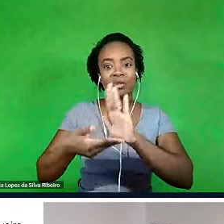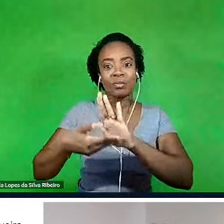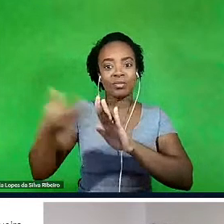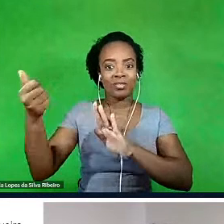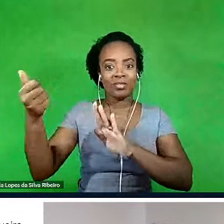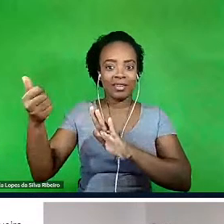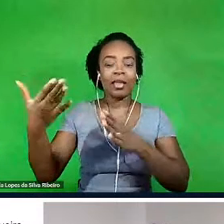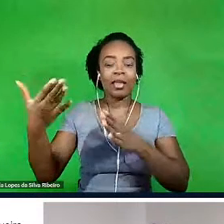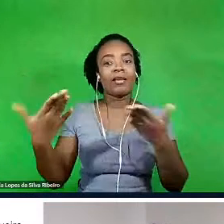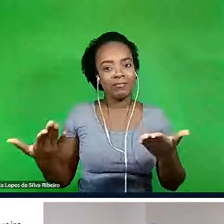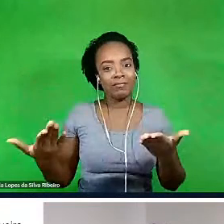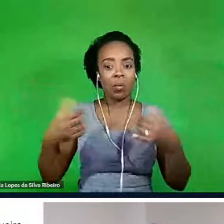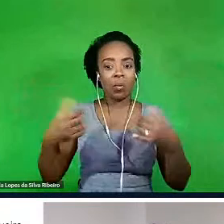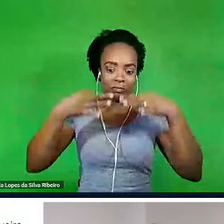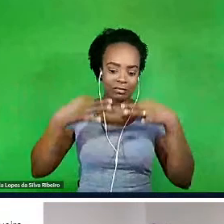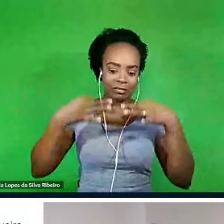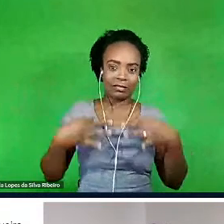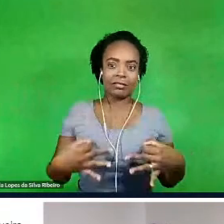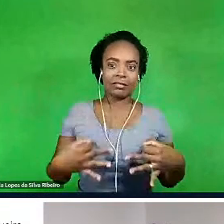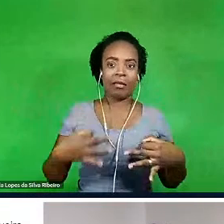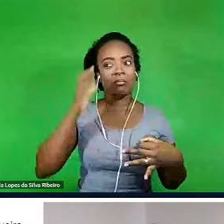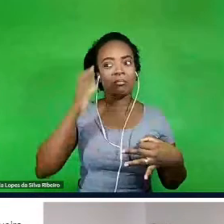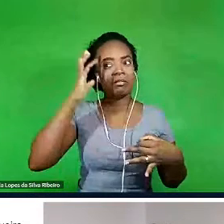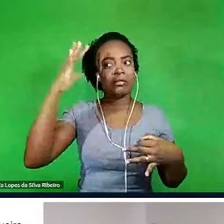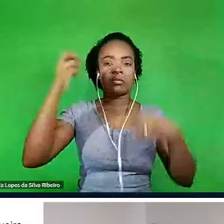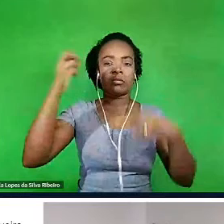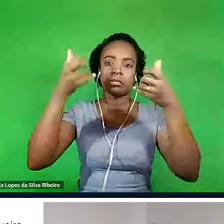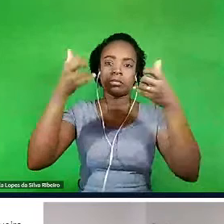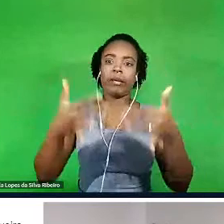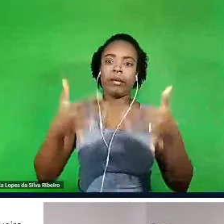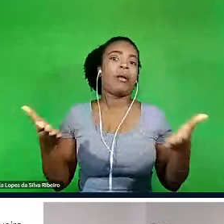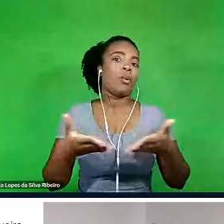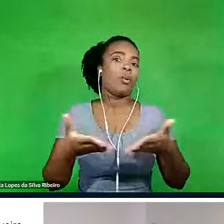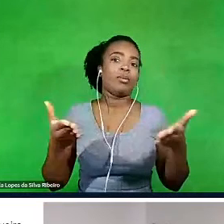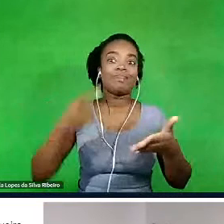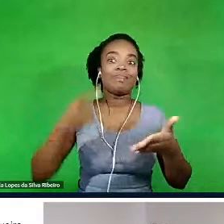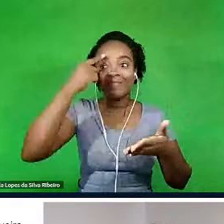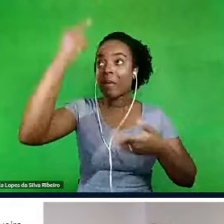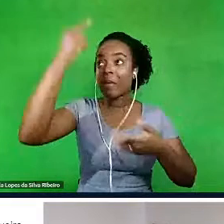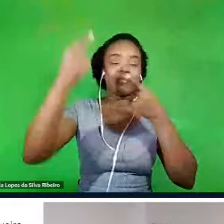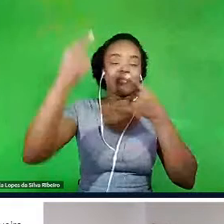honesto, intelectualmente para comentar ele agora, neste momento,